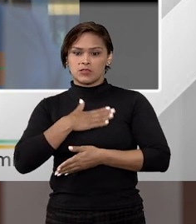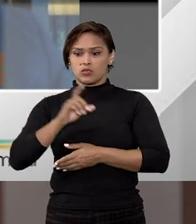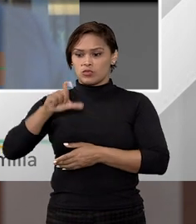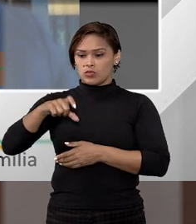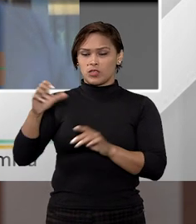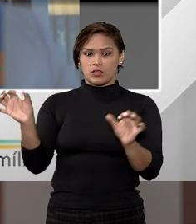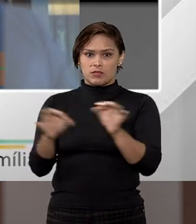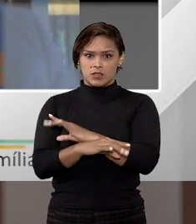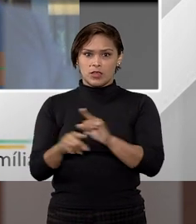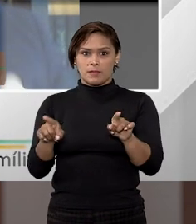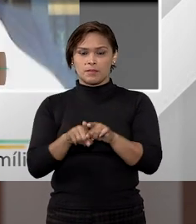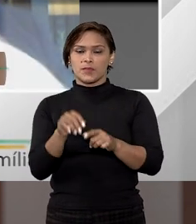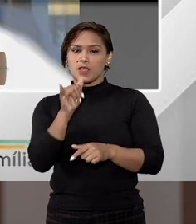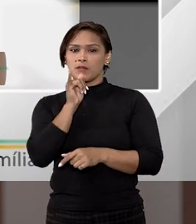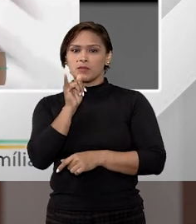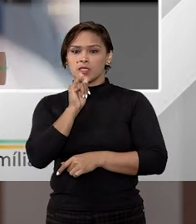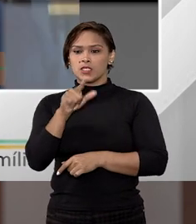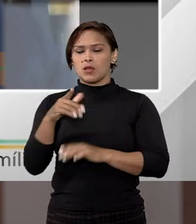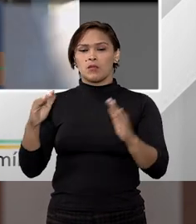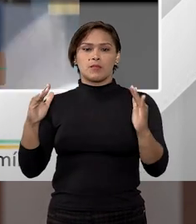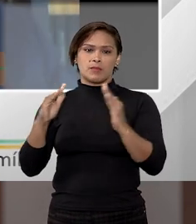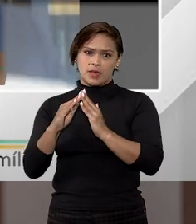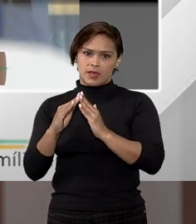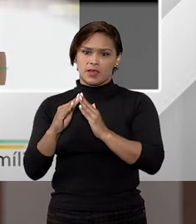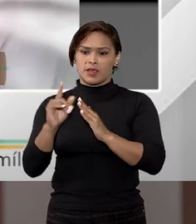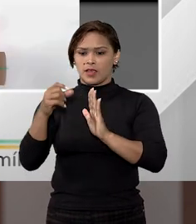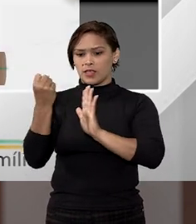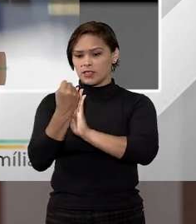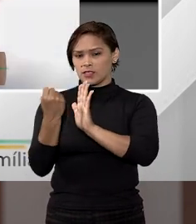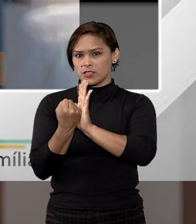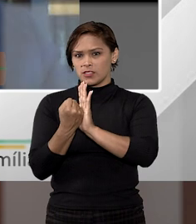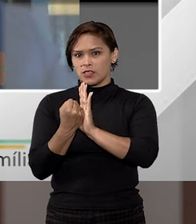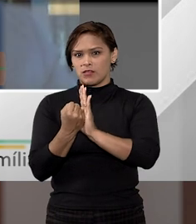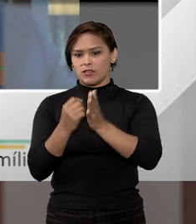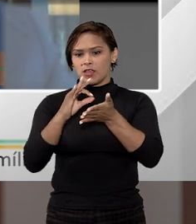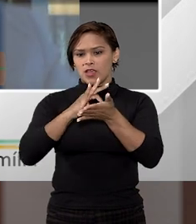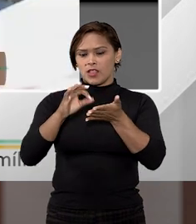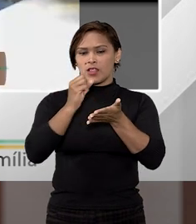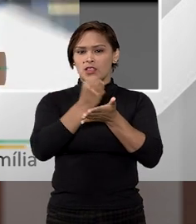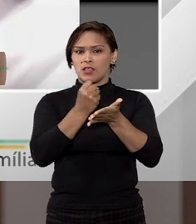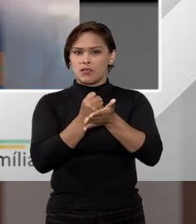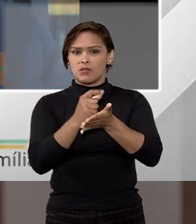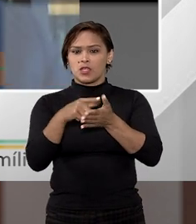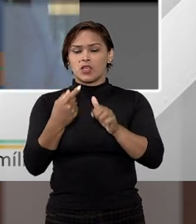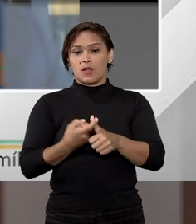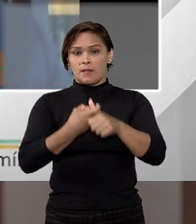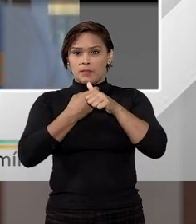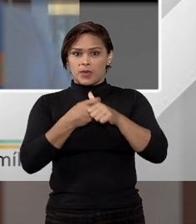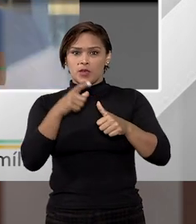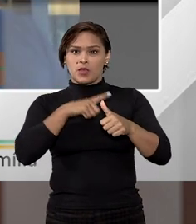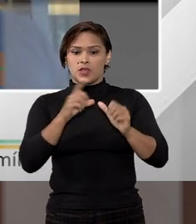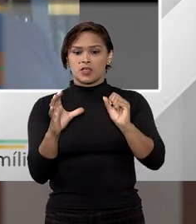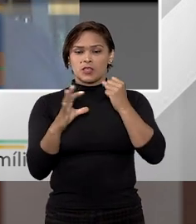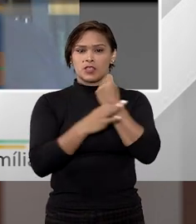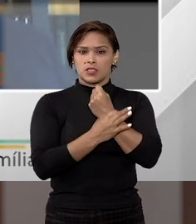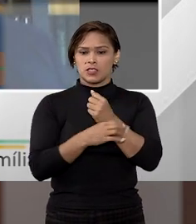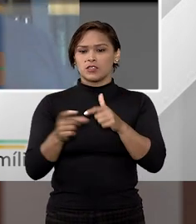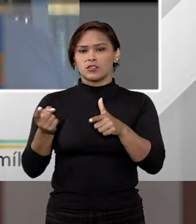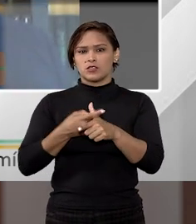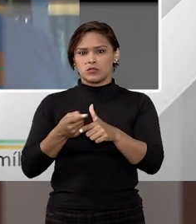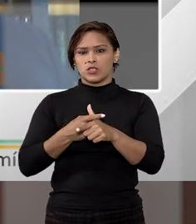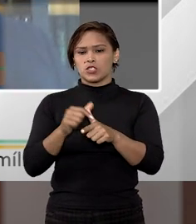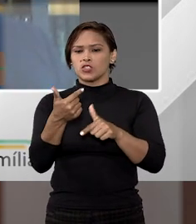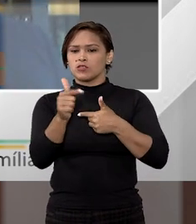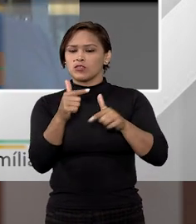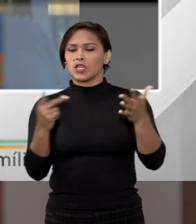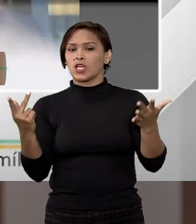crédito. Então, por exemplo, no caso de um imóvel, esse registro vai ficar lá na matrícula do imóvel, que é uma penhora em garantia de uma dívida